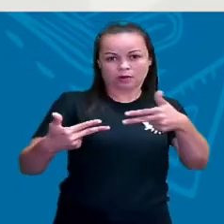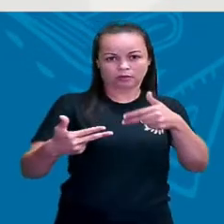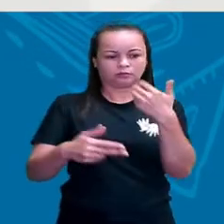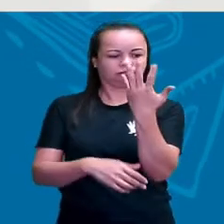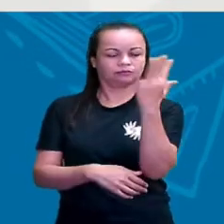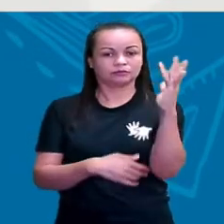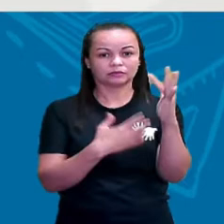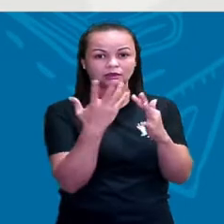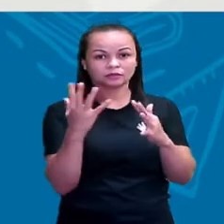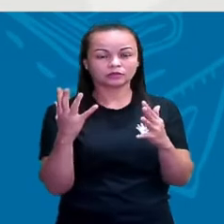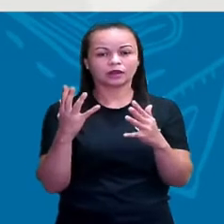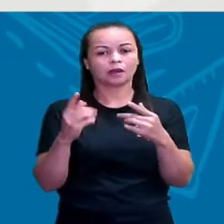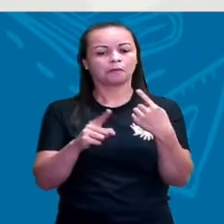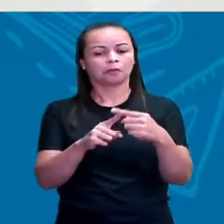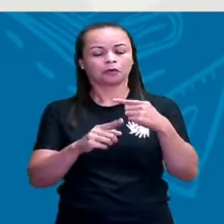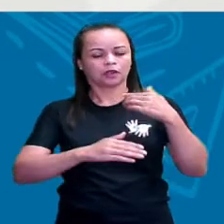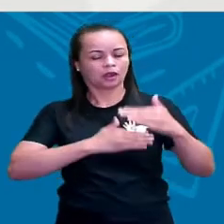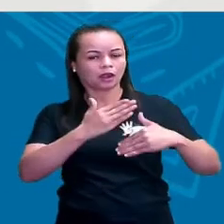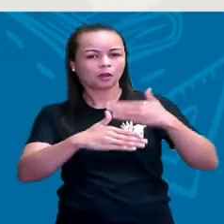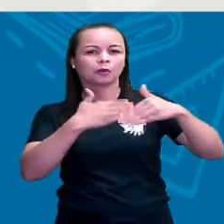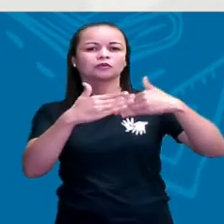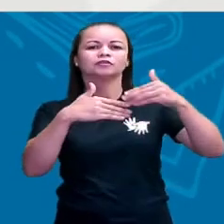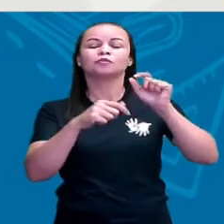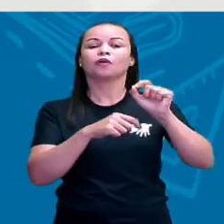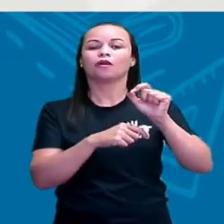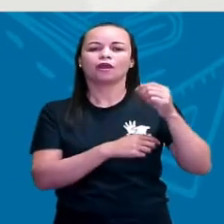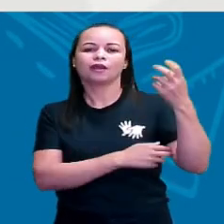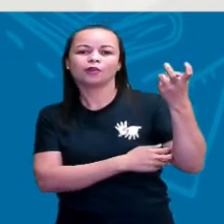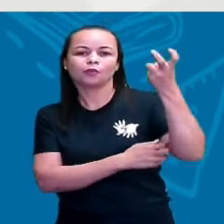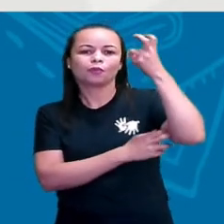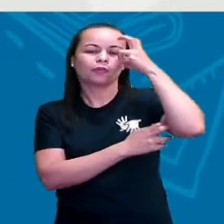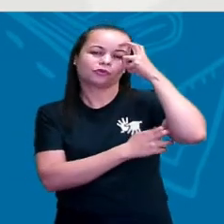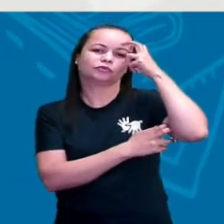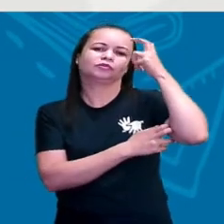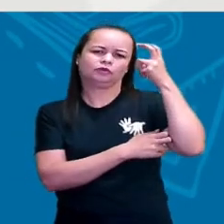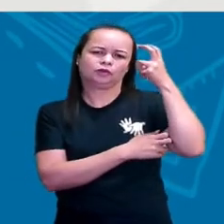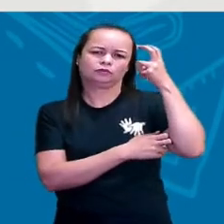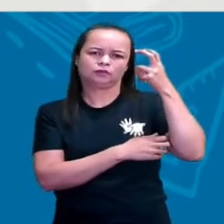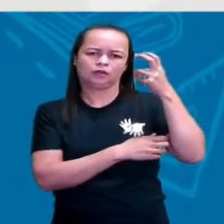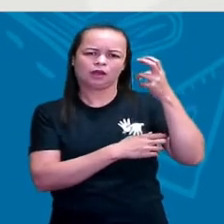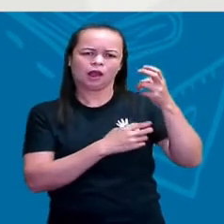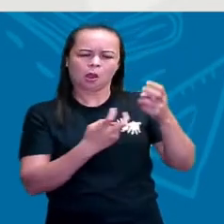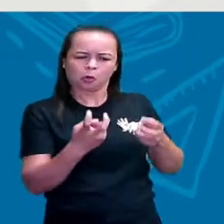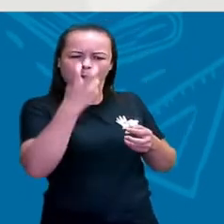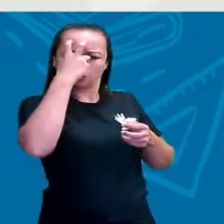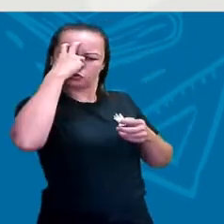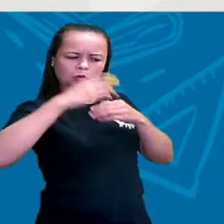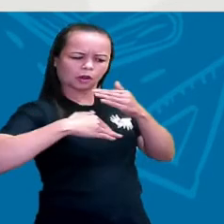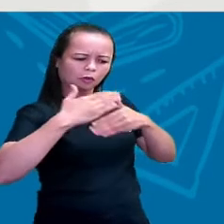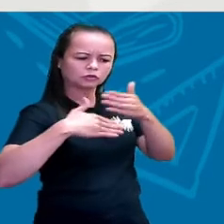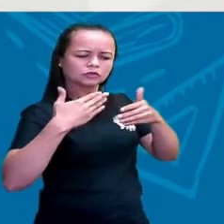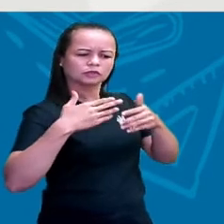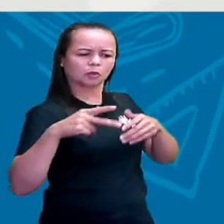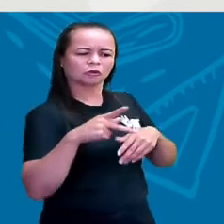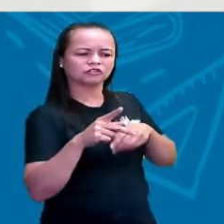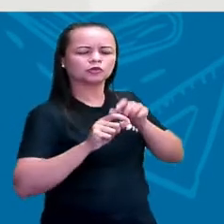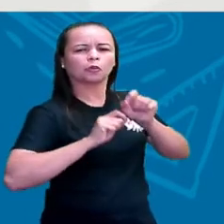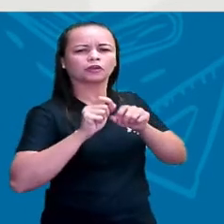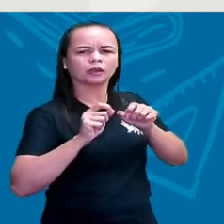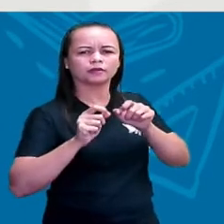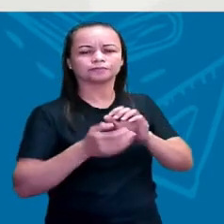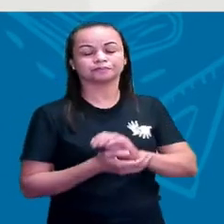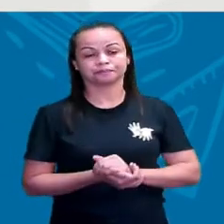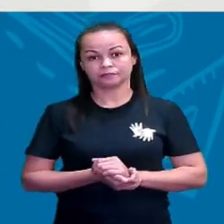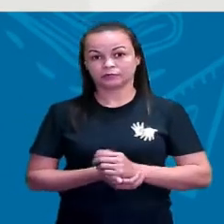exatamente porque produzimos cultura. E o que é a produção de cultura, professor? Cultura é tudo aquilo que o ser humano